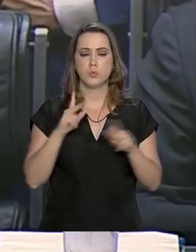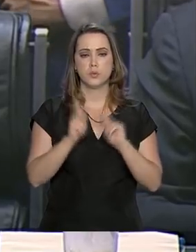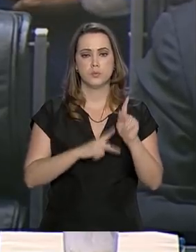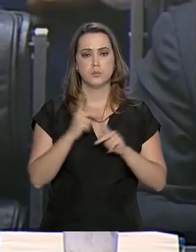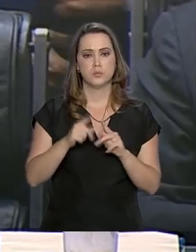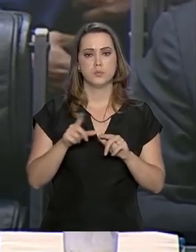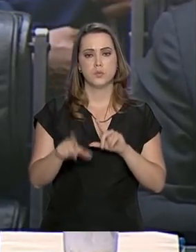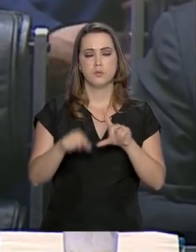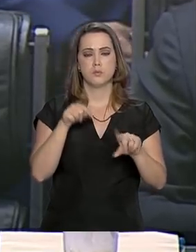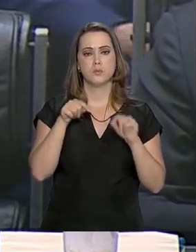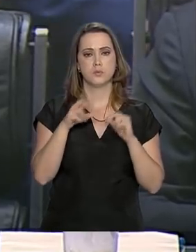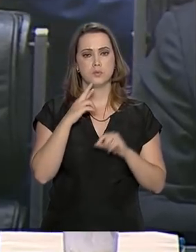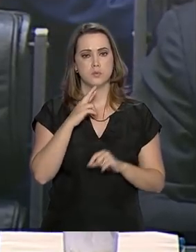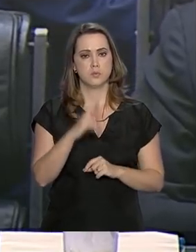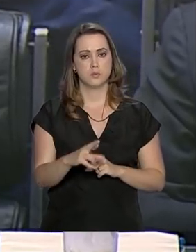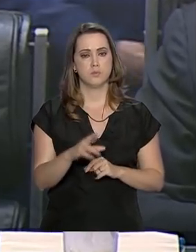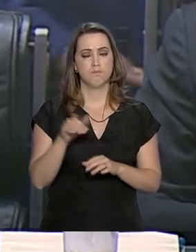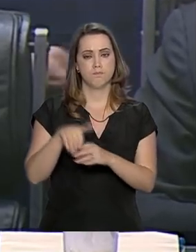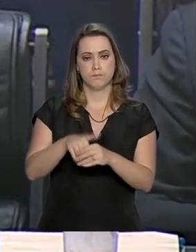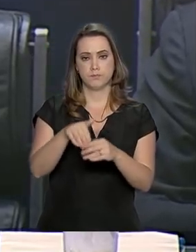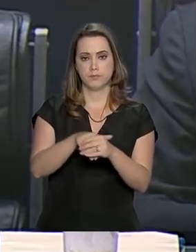indicada pelo resultado das urnas. O